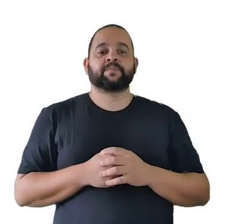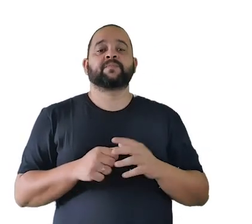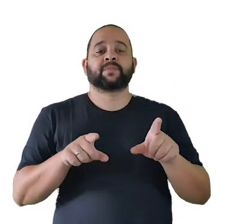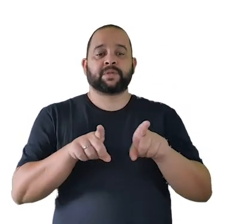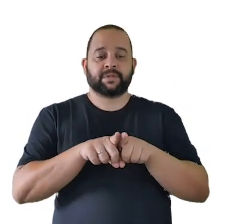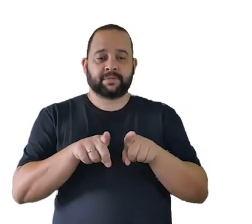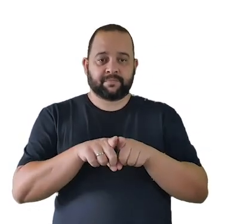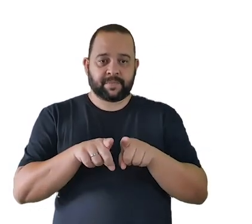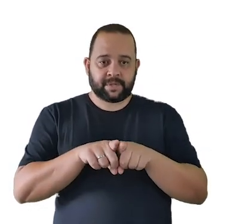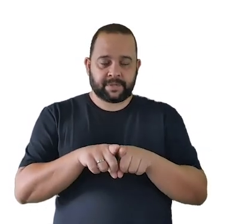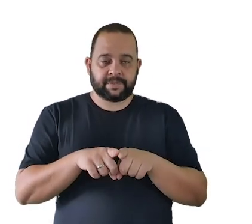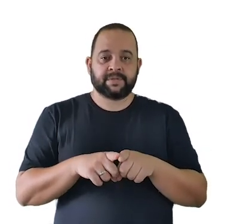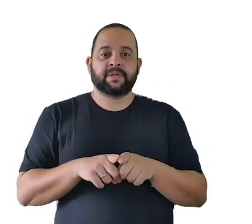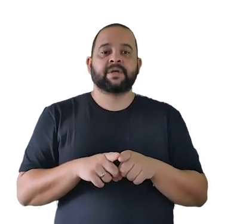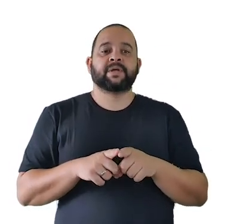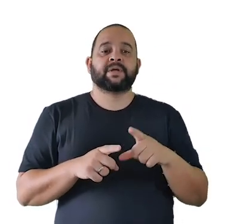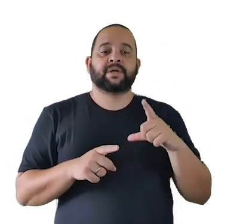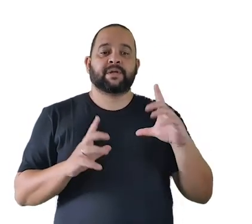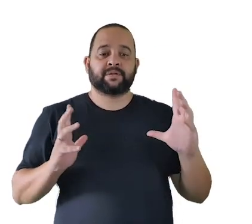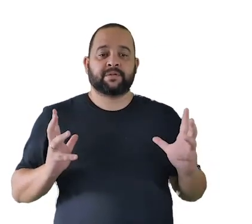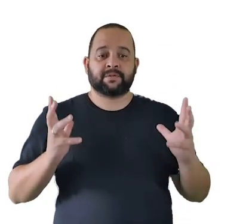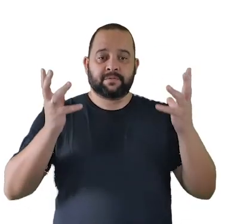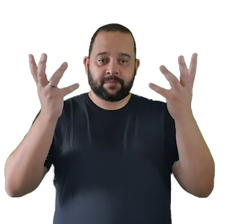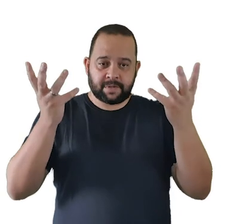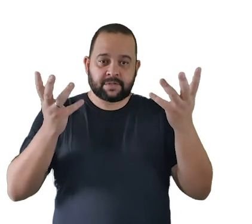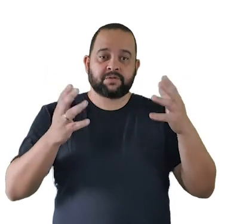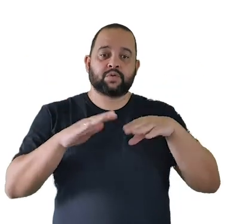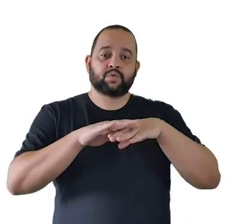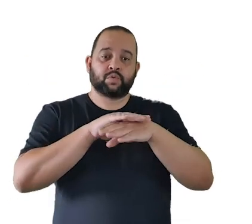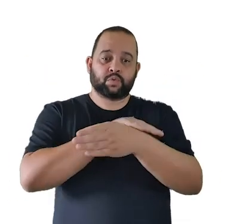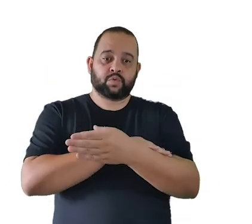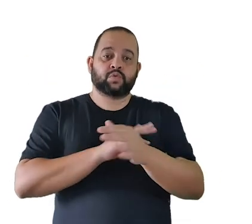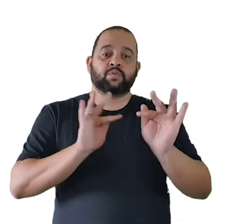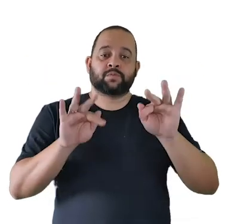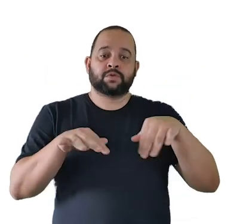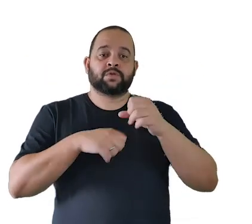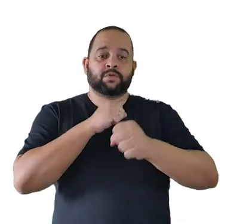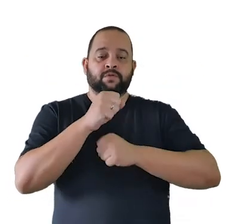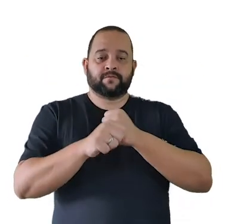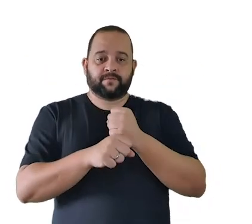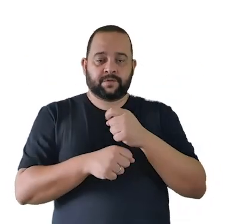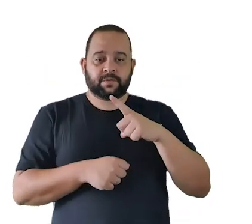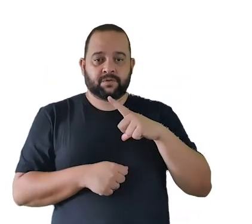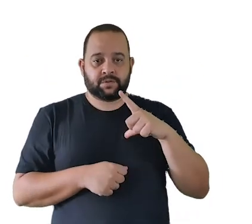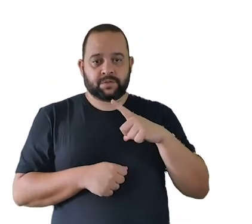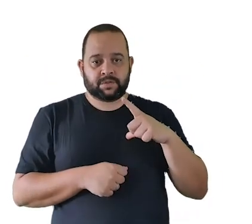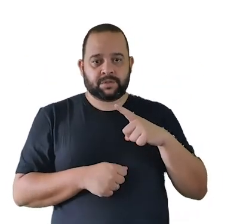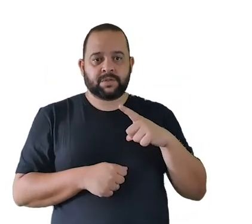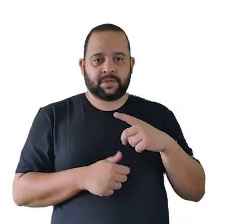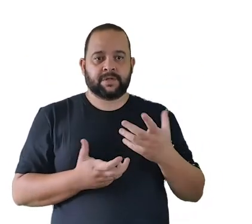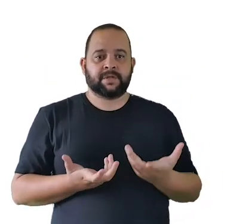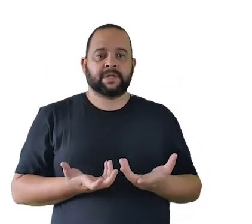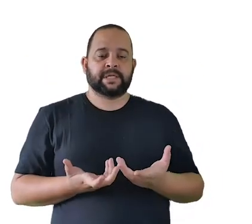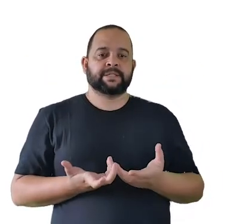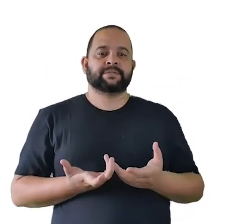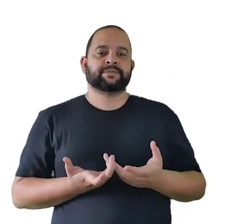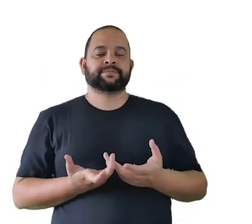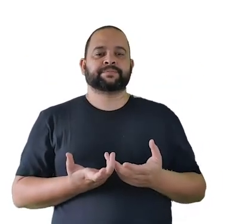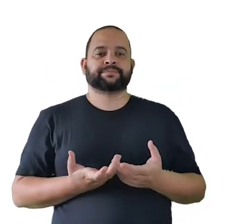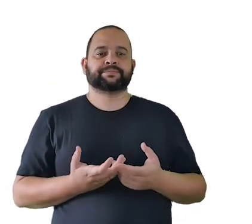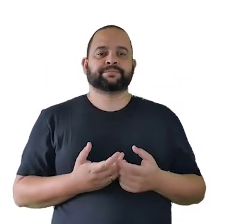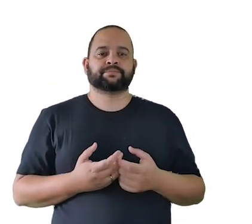parte dessa nossa celebração dessa nossa tradição de fim de ano ter esses traditionals